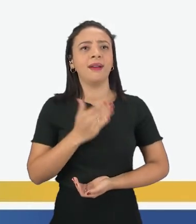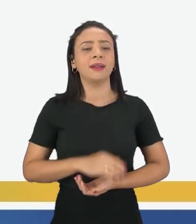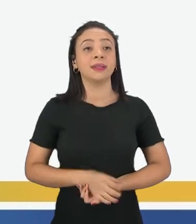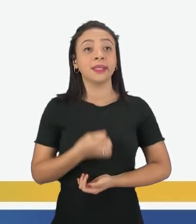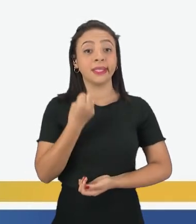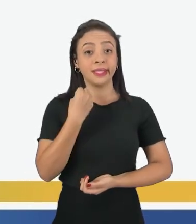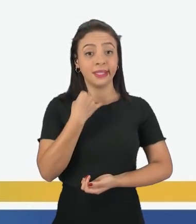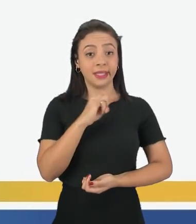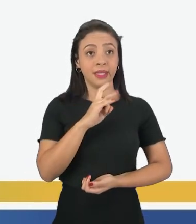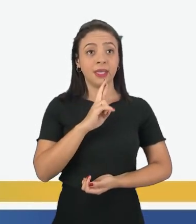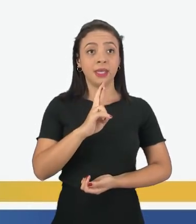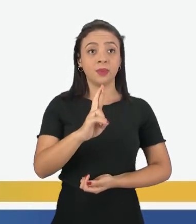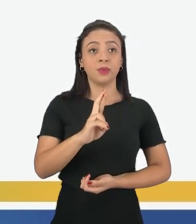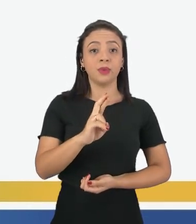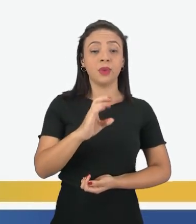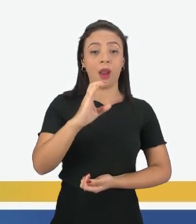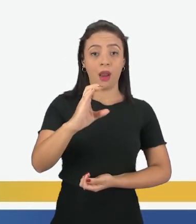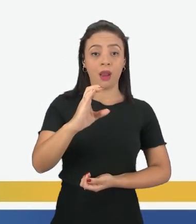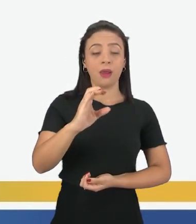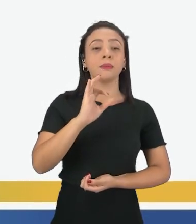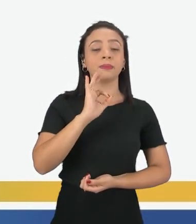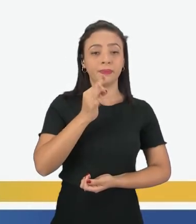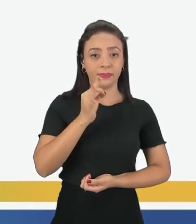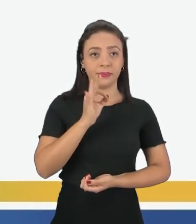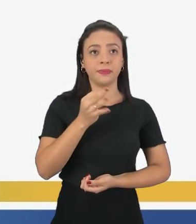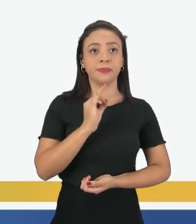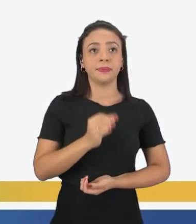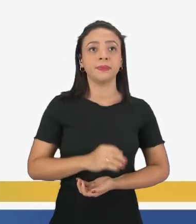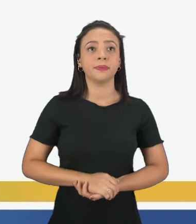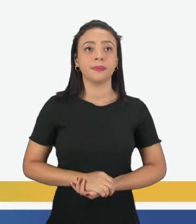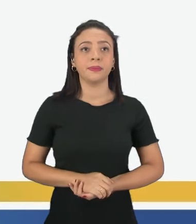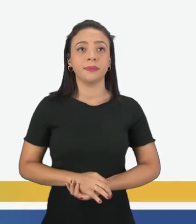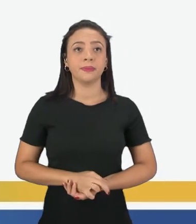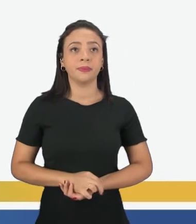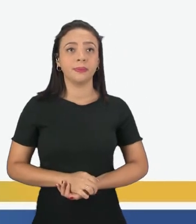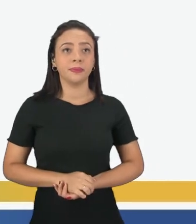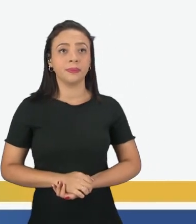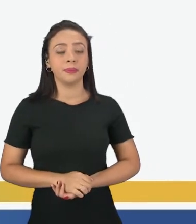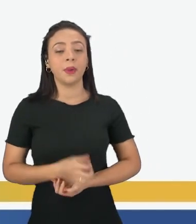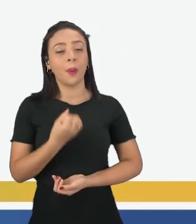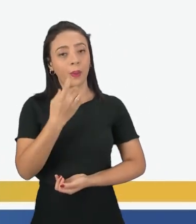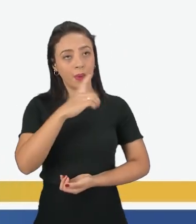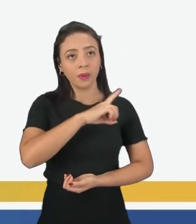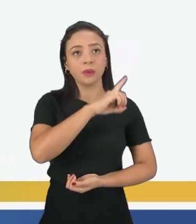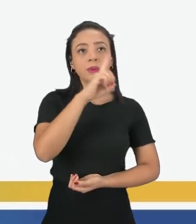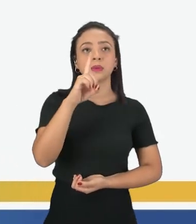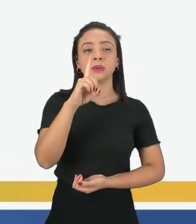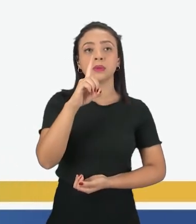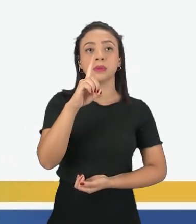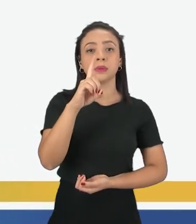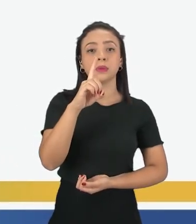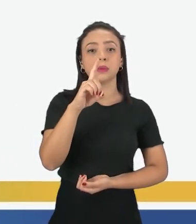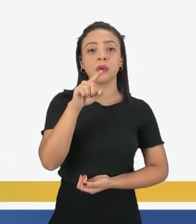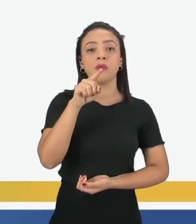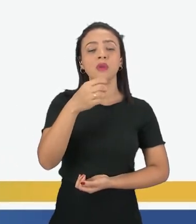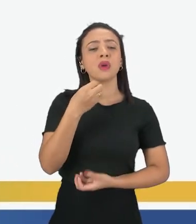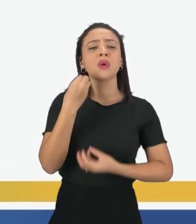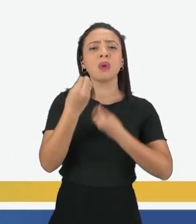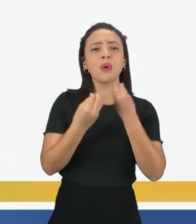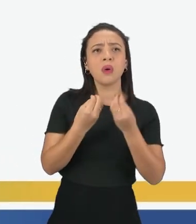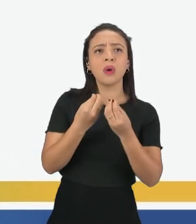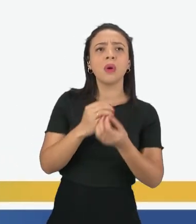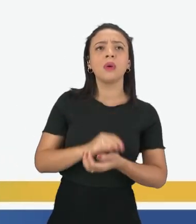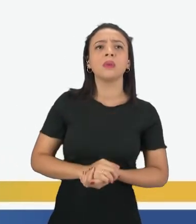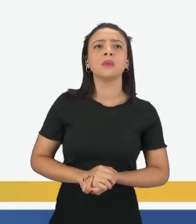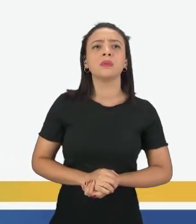você respondeu que é take care, acertou. Good morning é bom dia. What's up? Como você está?